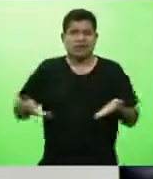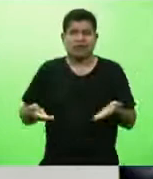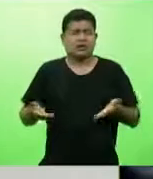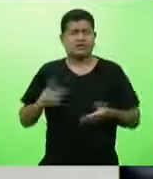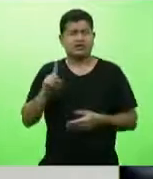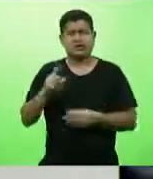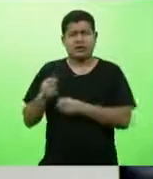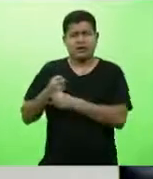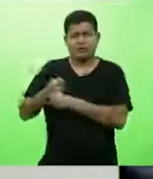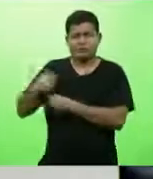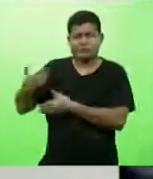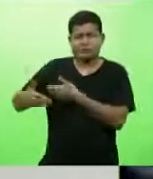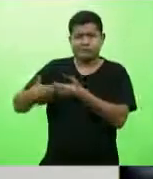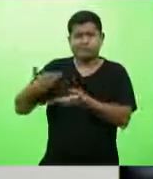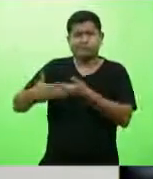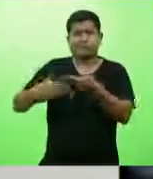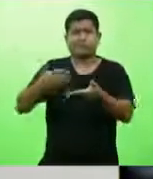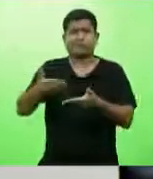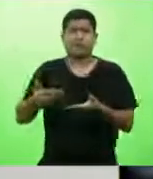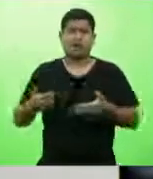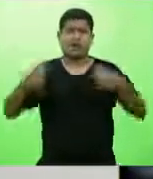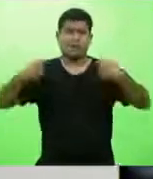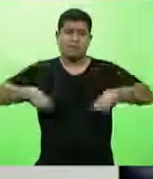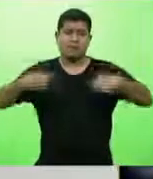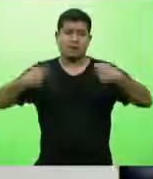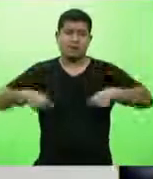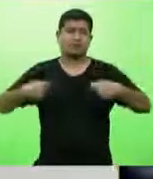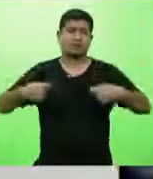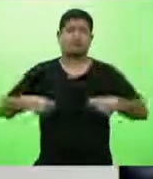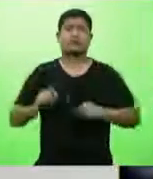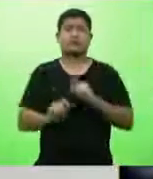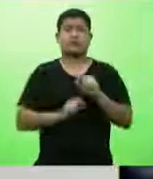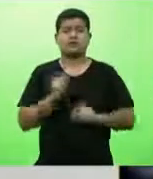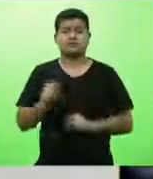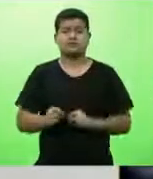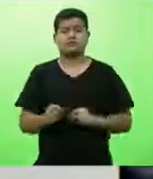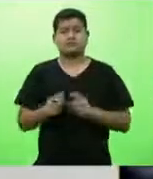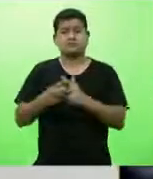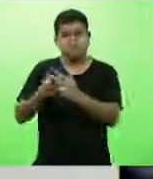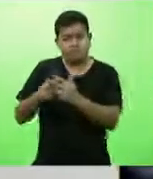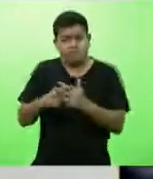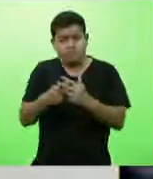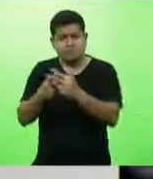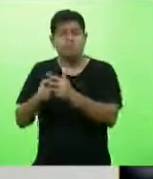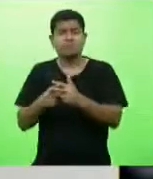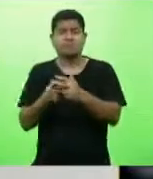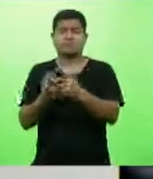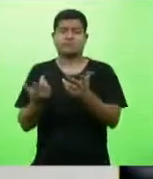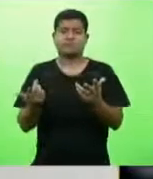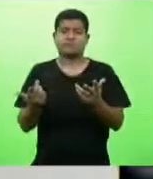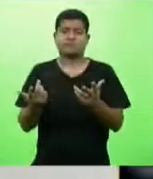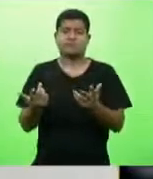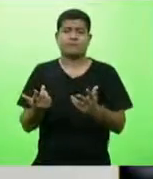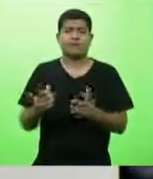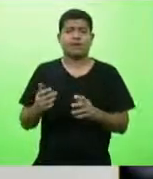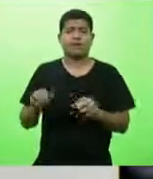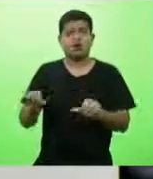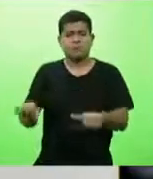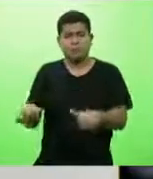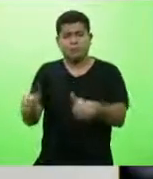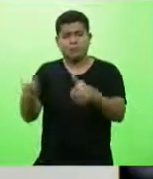precisam e necessitam de reparos, de melhorar